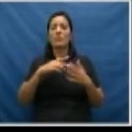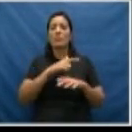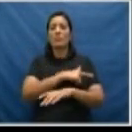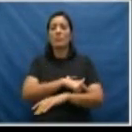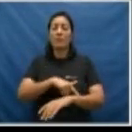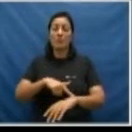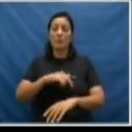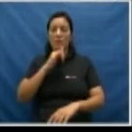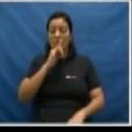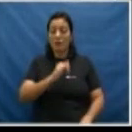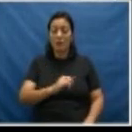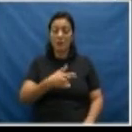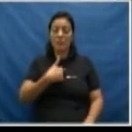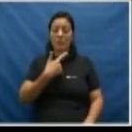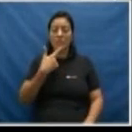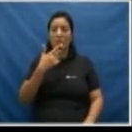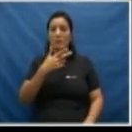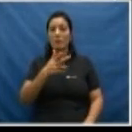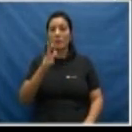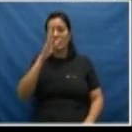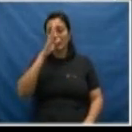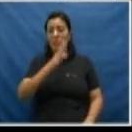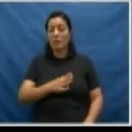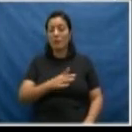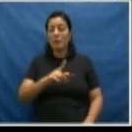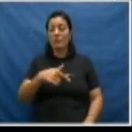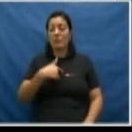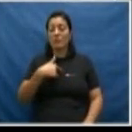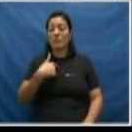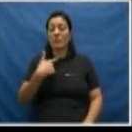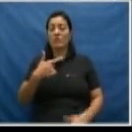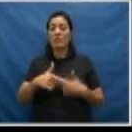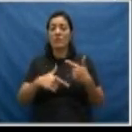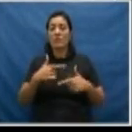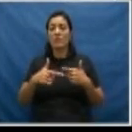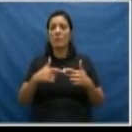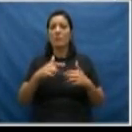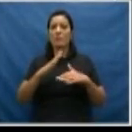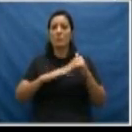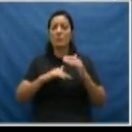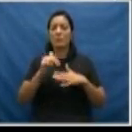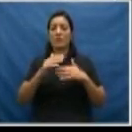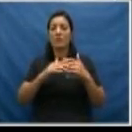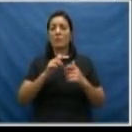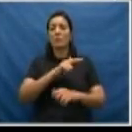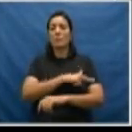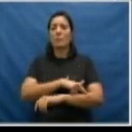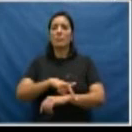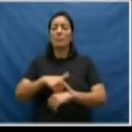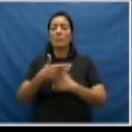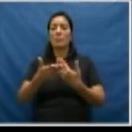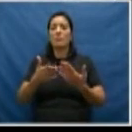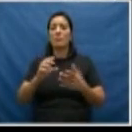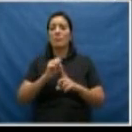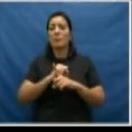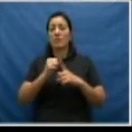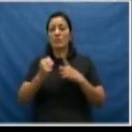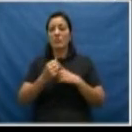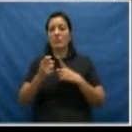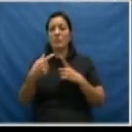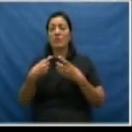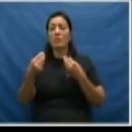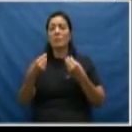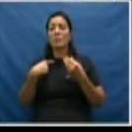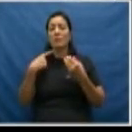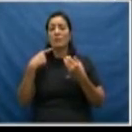compulsória. E a orientação específica para os profissionais de saúde e educadores, e os que trabalham na área social, de